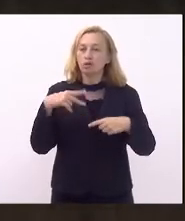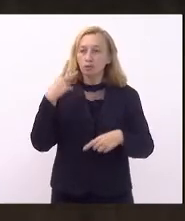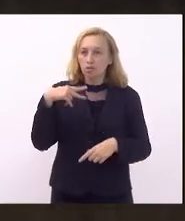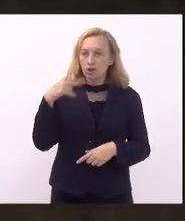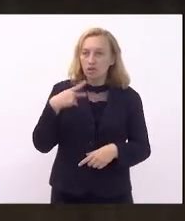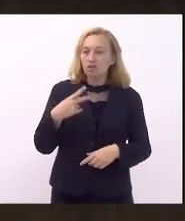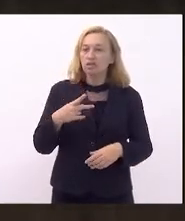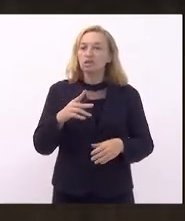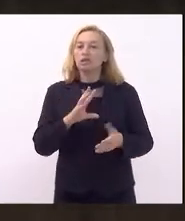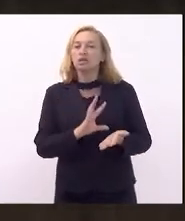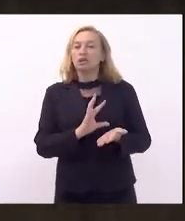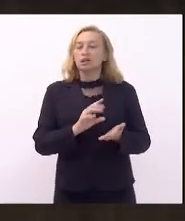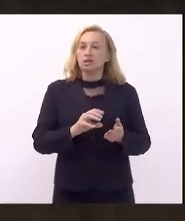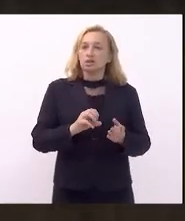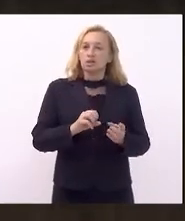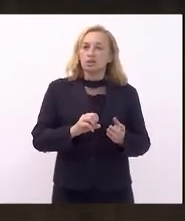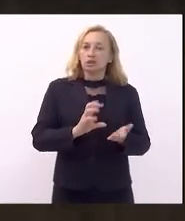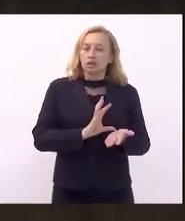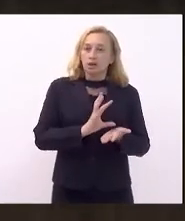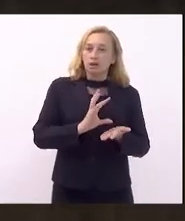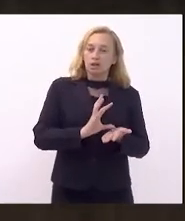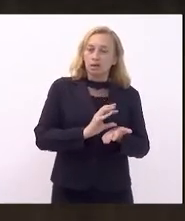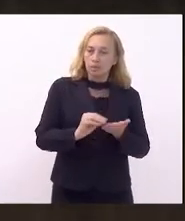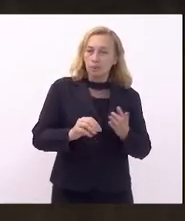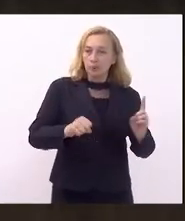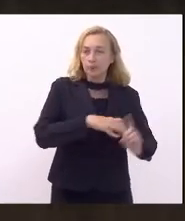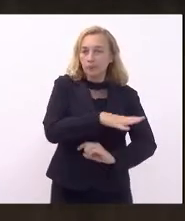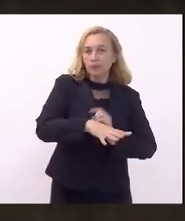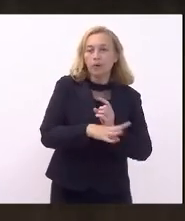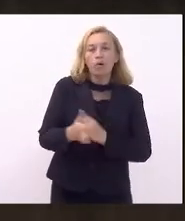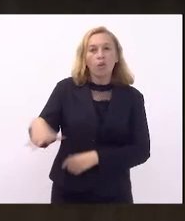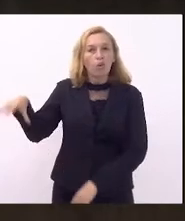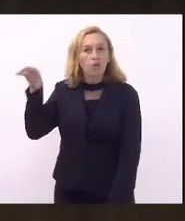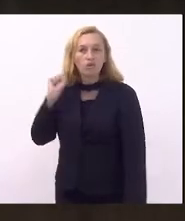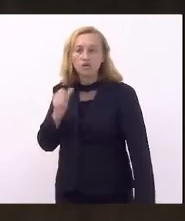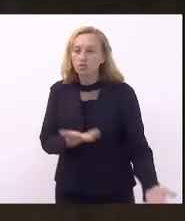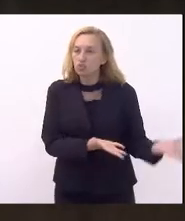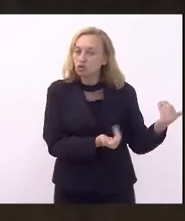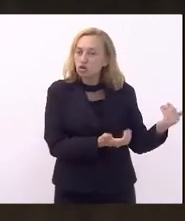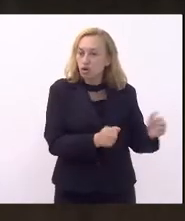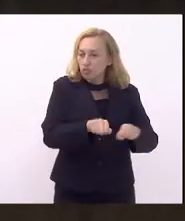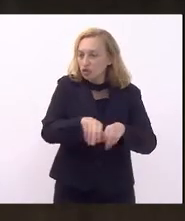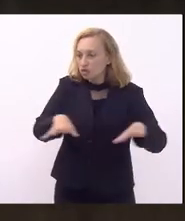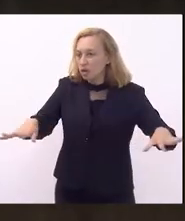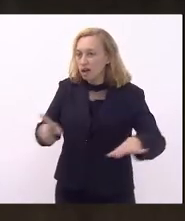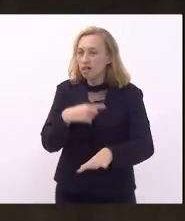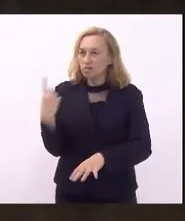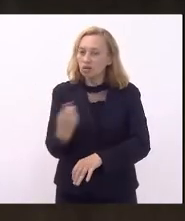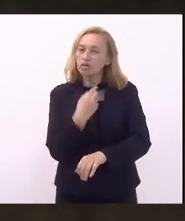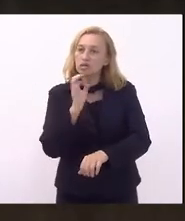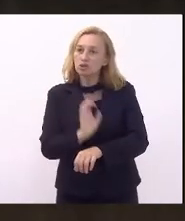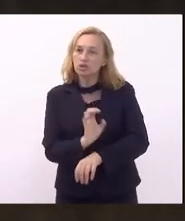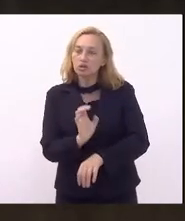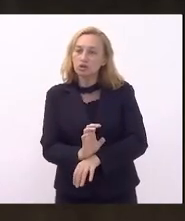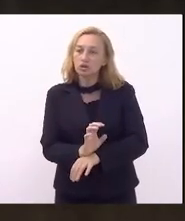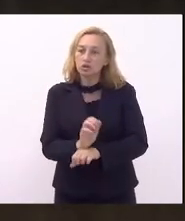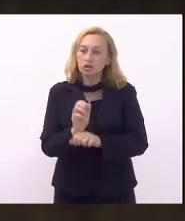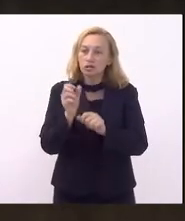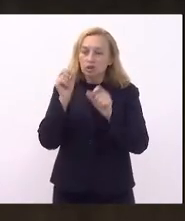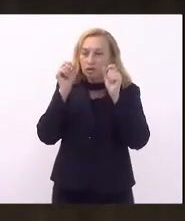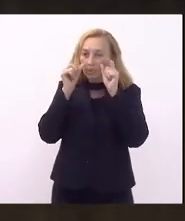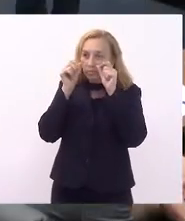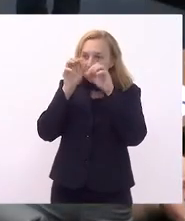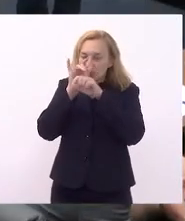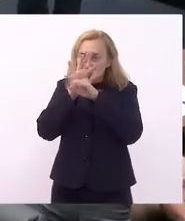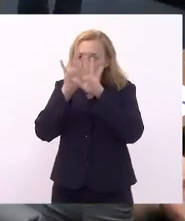das pautas sociais, deputado Valdeck. Ouvir dos parlamentares juvenis espalhados pelo nosso Estado, o brilho nos olhos